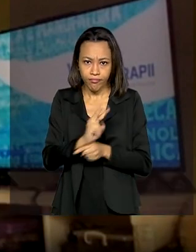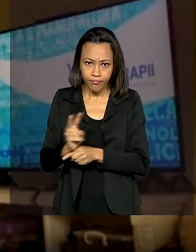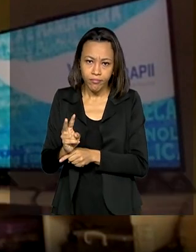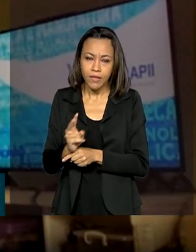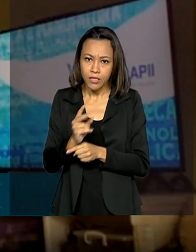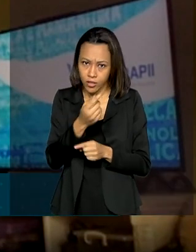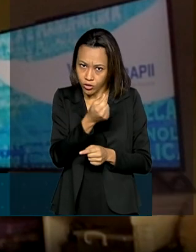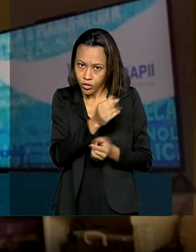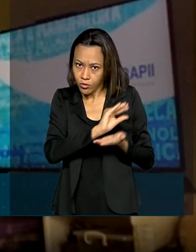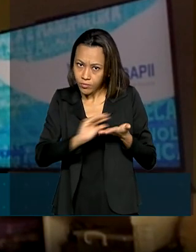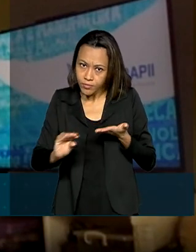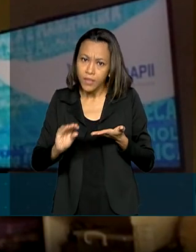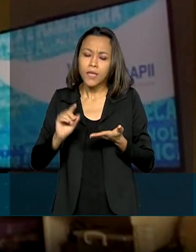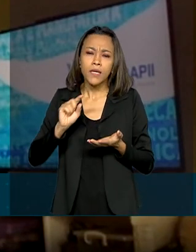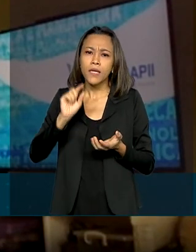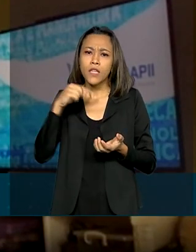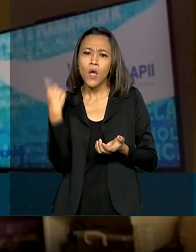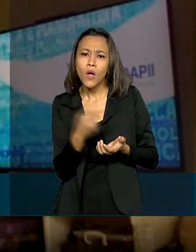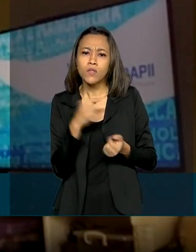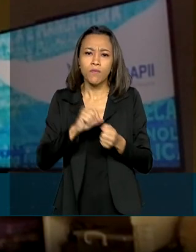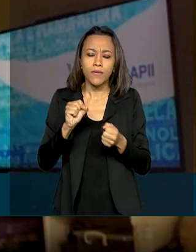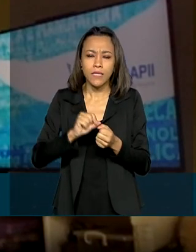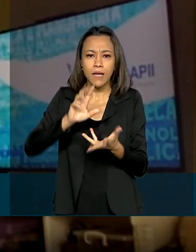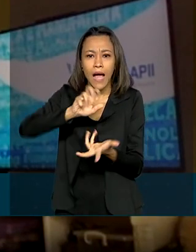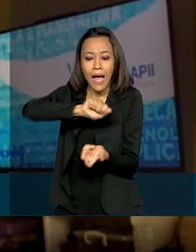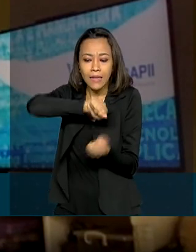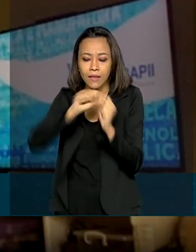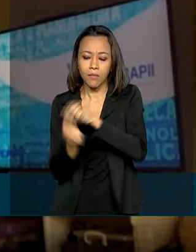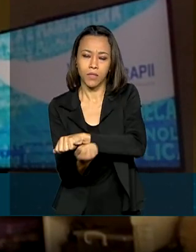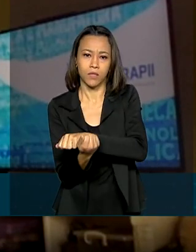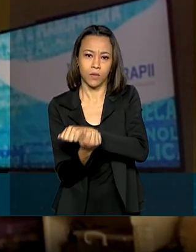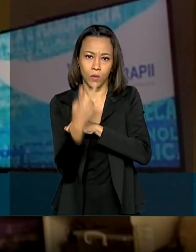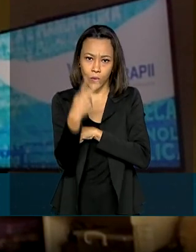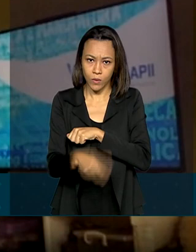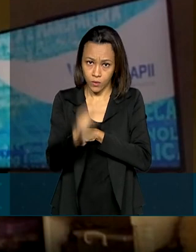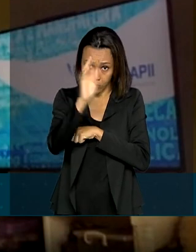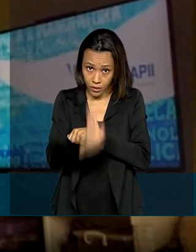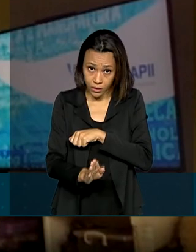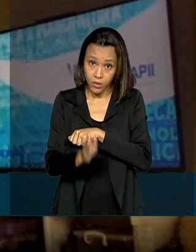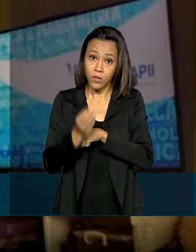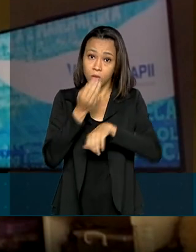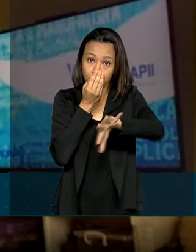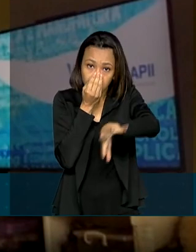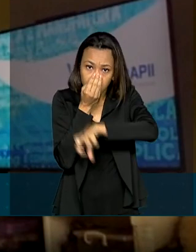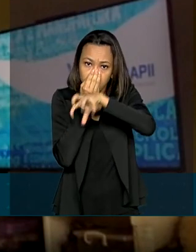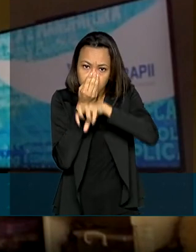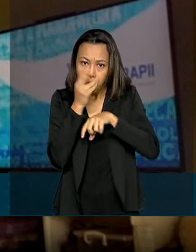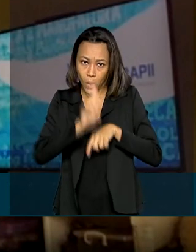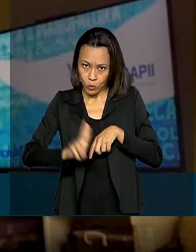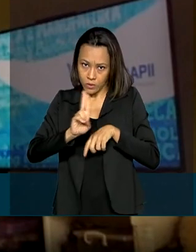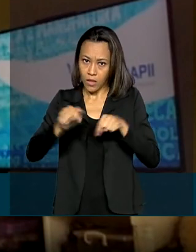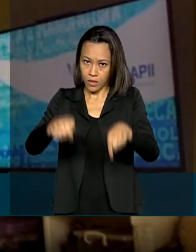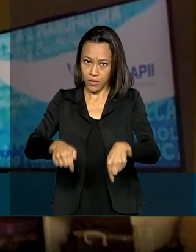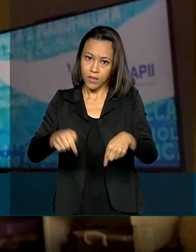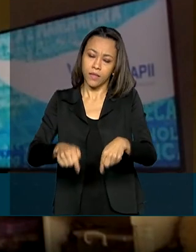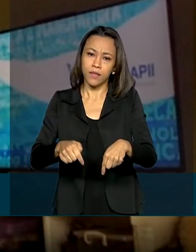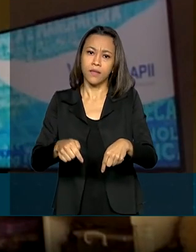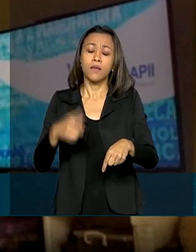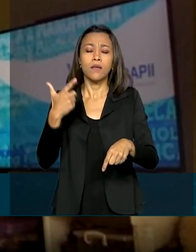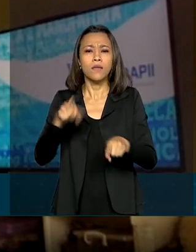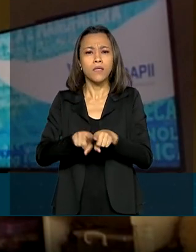justamente de fazer as adaptações necessárias para o uso do respirador no Brasil, bem como o acréscimo de algumas